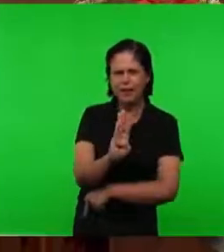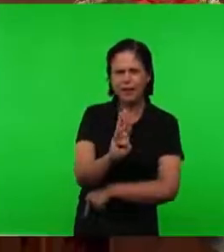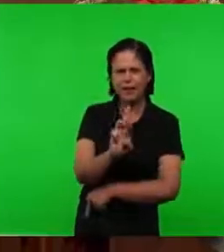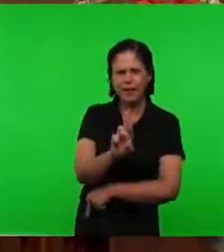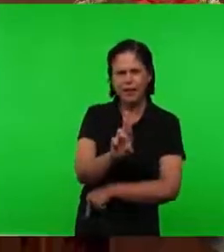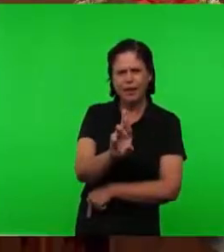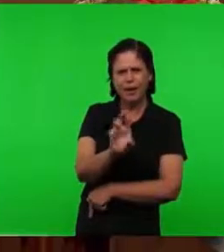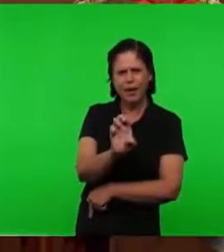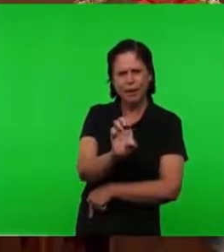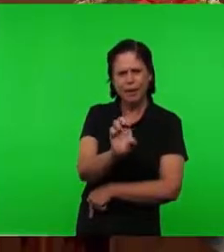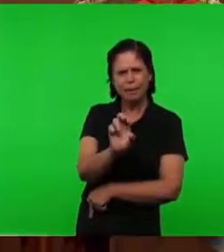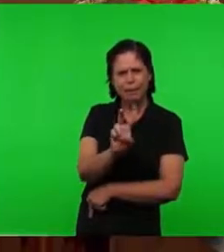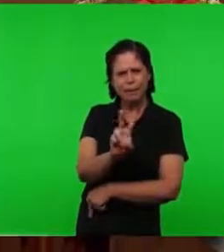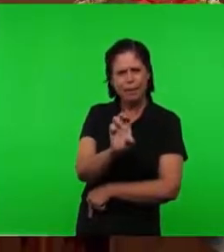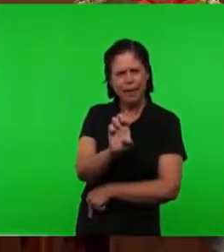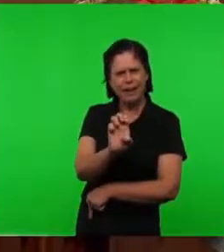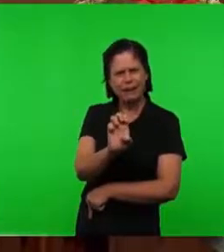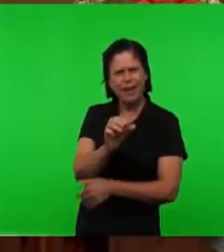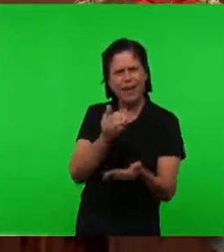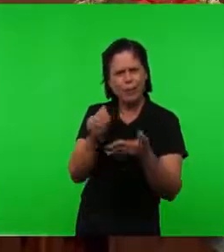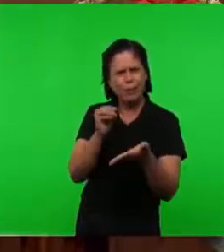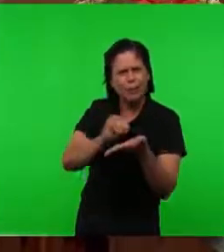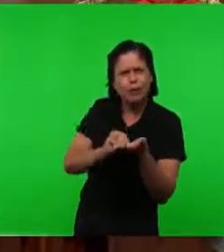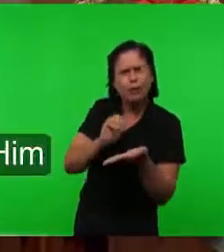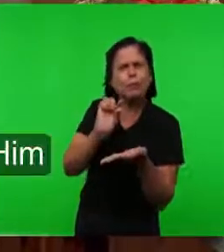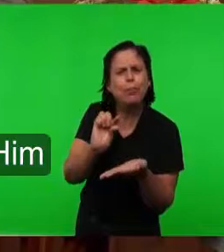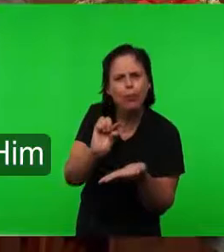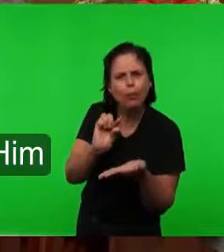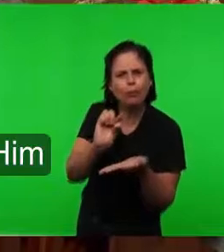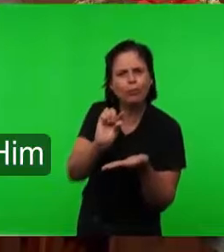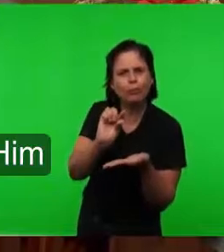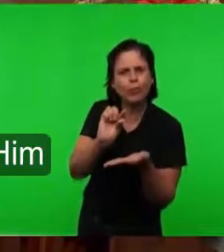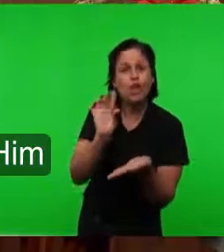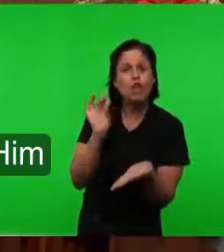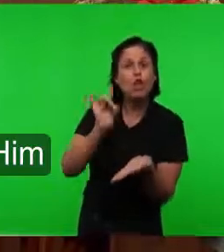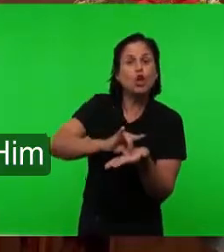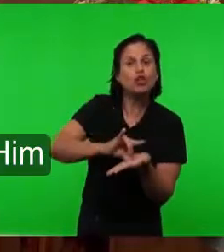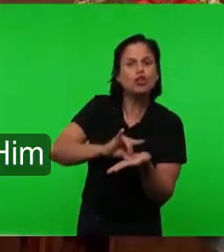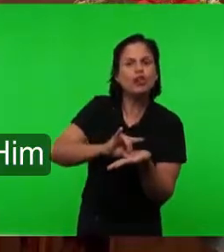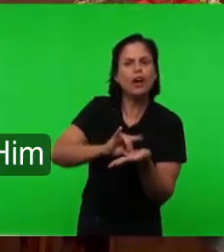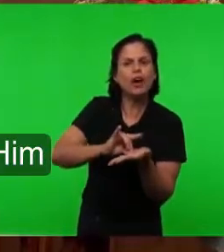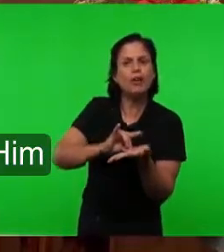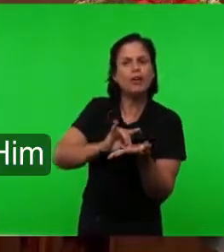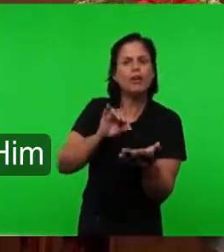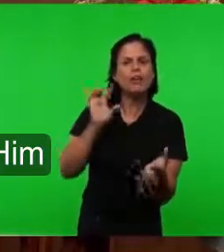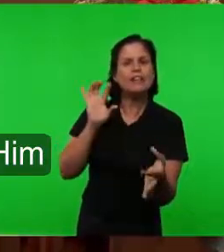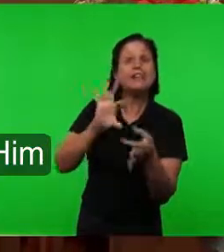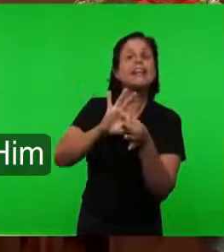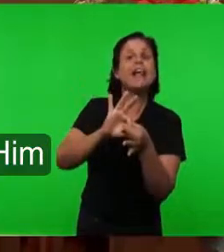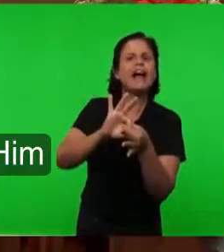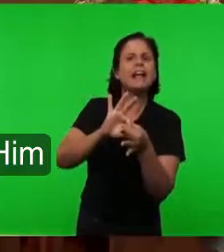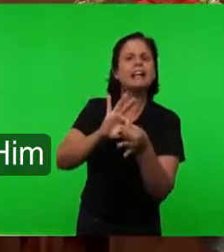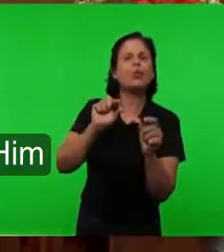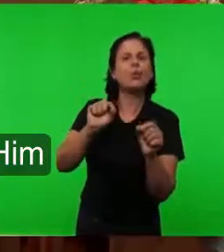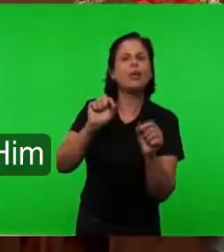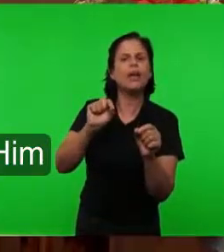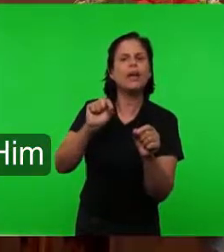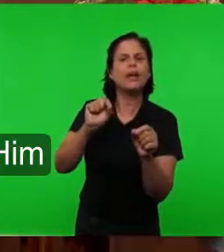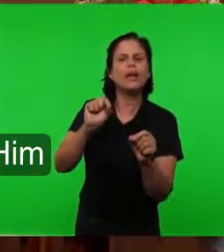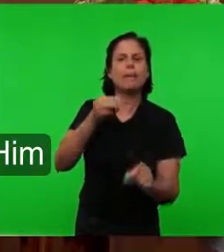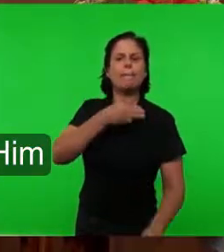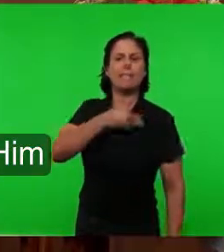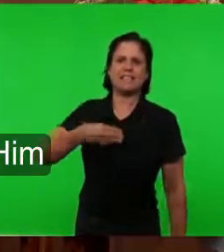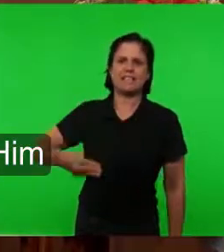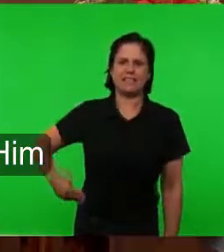breve No original Está relacionada com o Messias Então o Messias Que